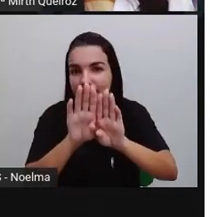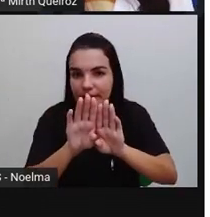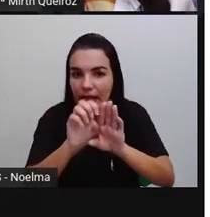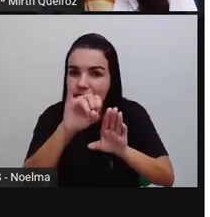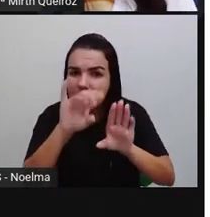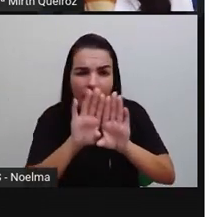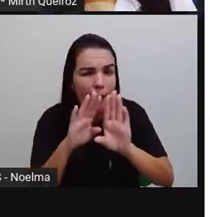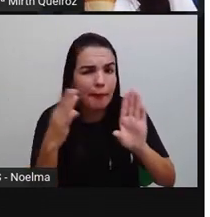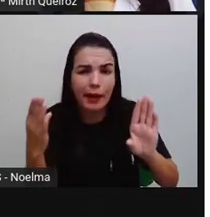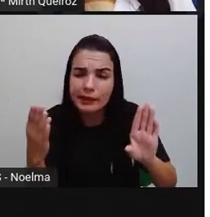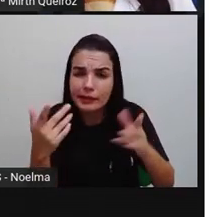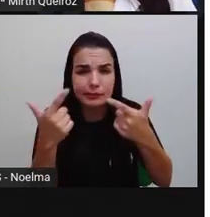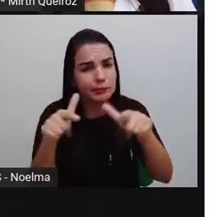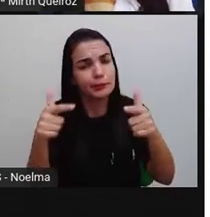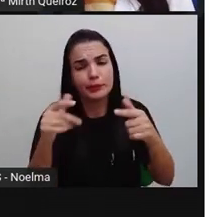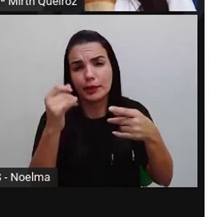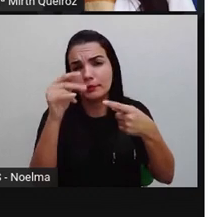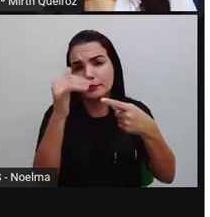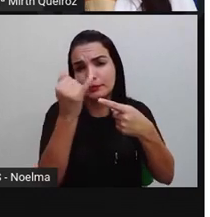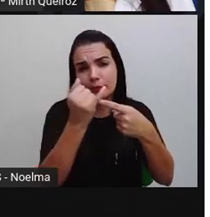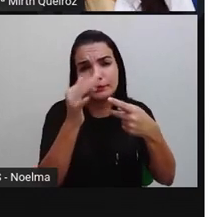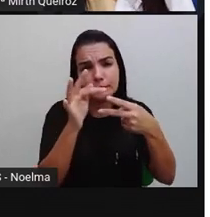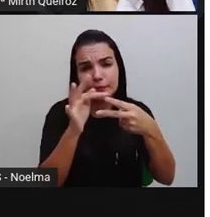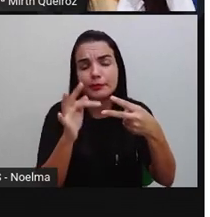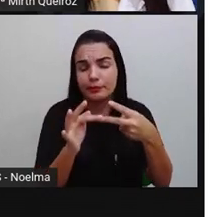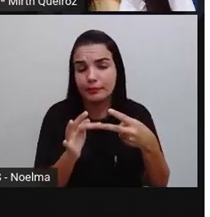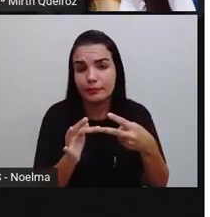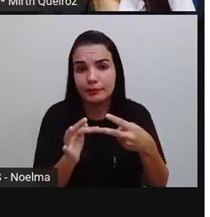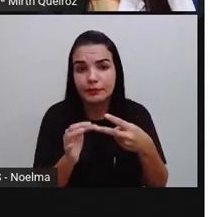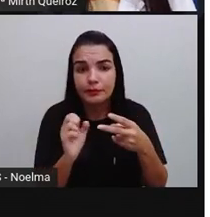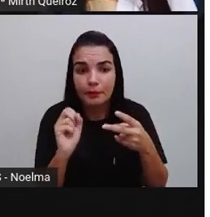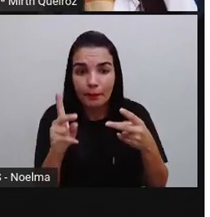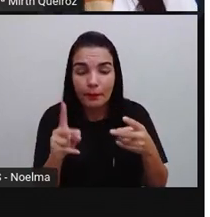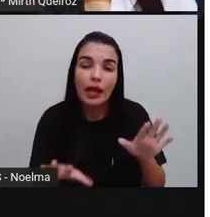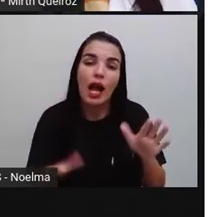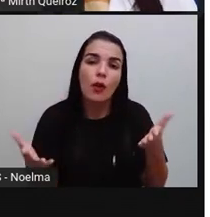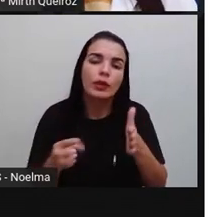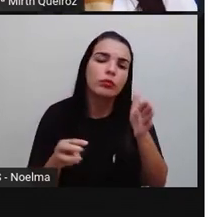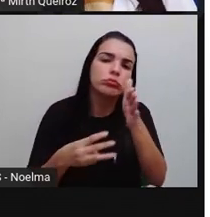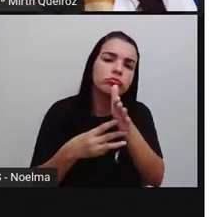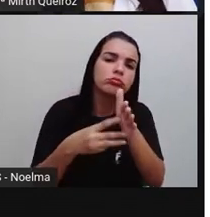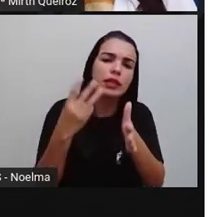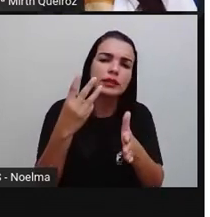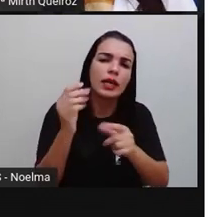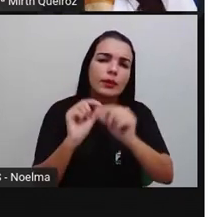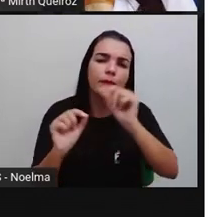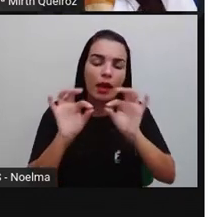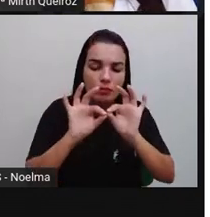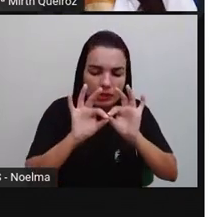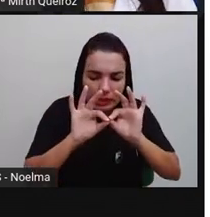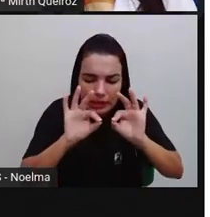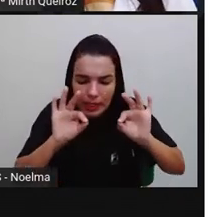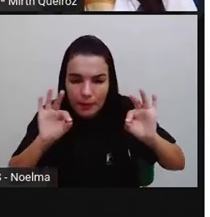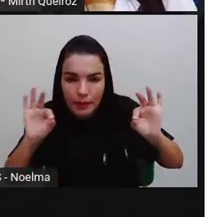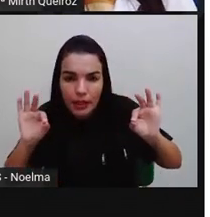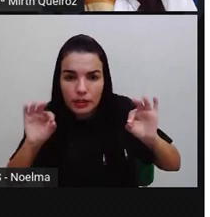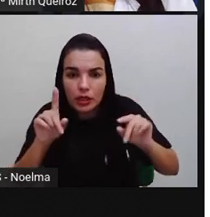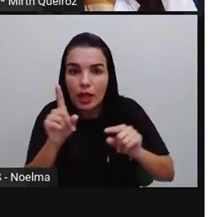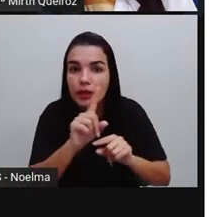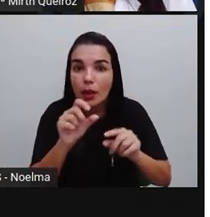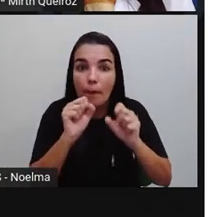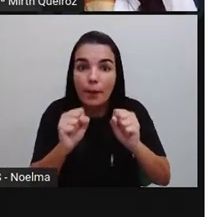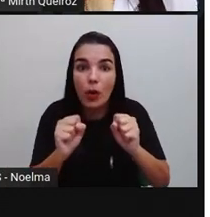Se for aberta, não é um polígono. E o três, os segmentos de reta não podem se